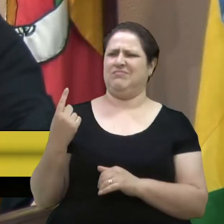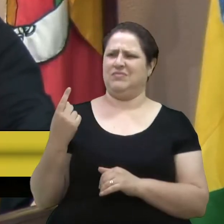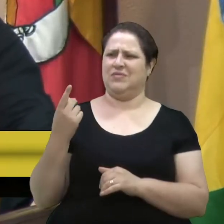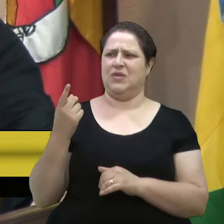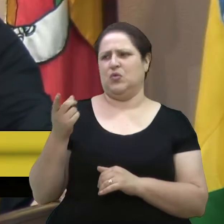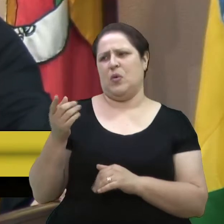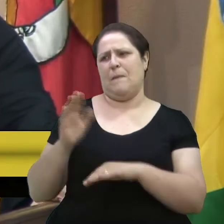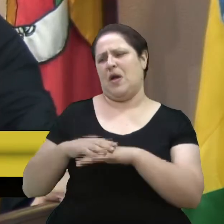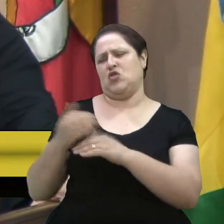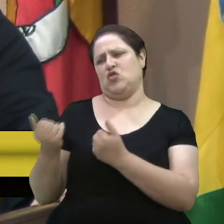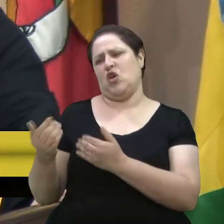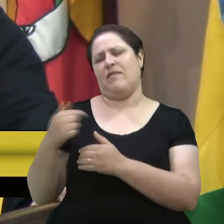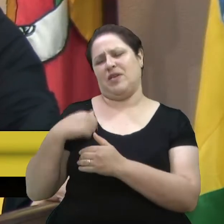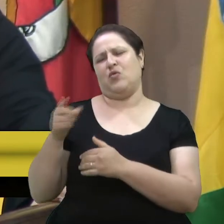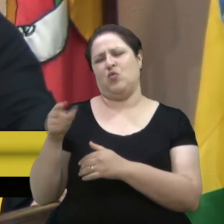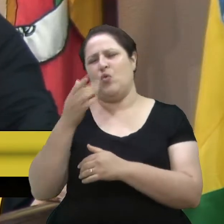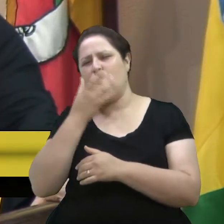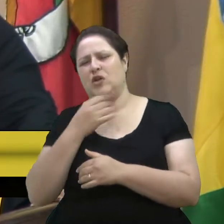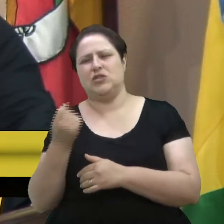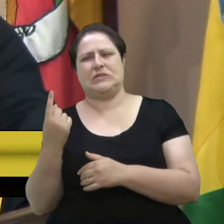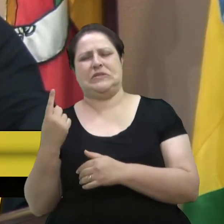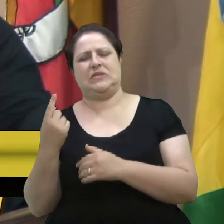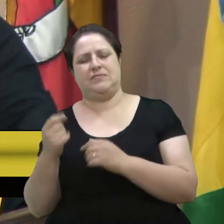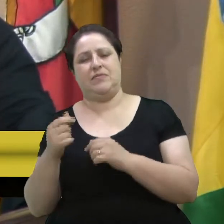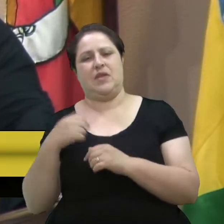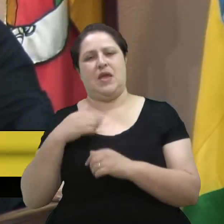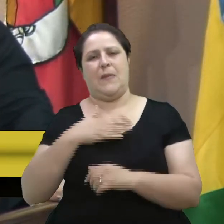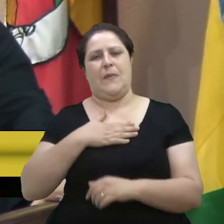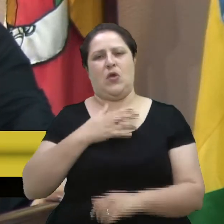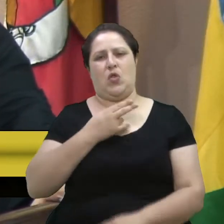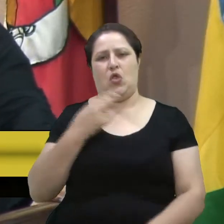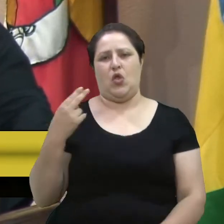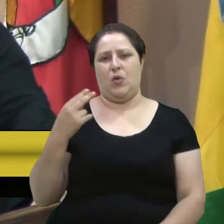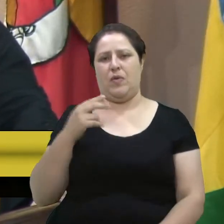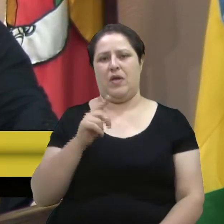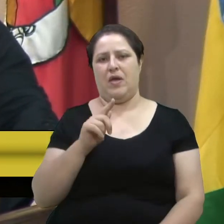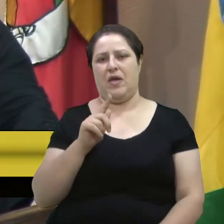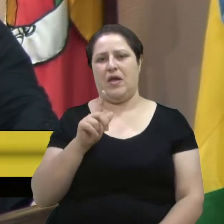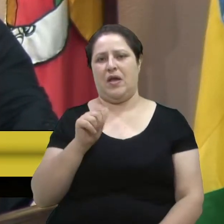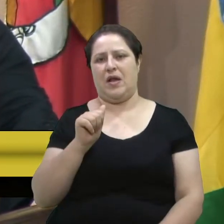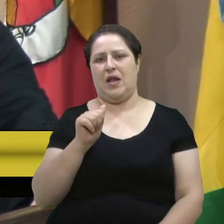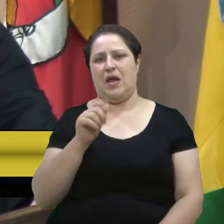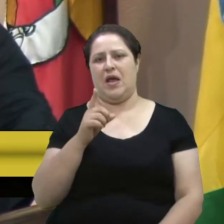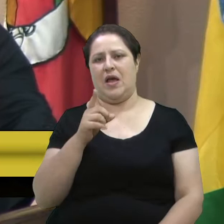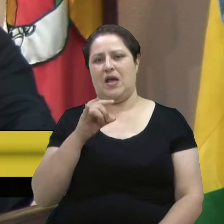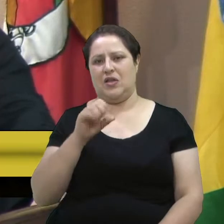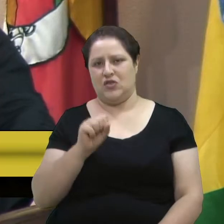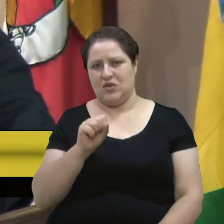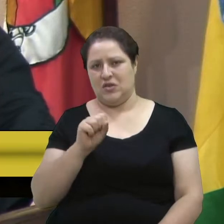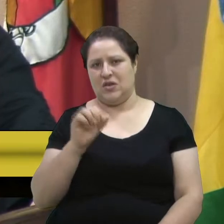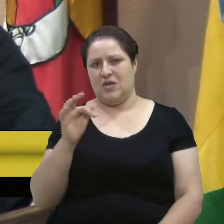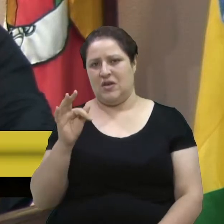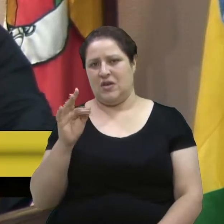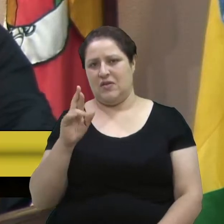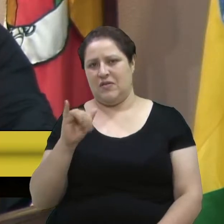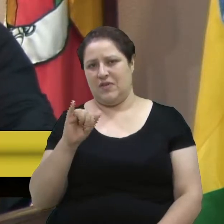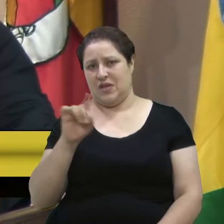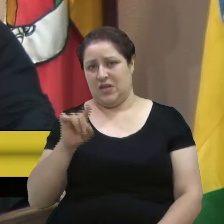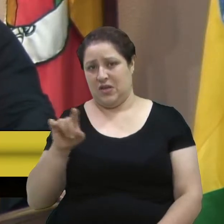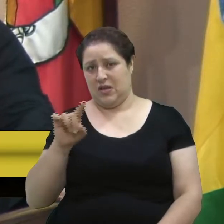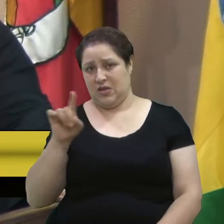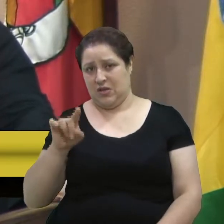jovem do que eu. Eu me chamo Gladys Friço, tenho 59 anos,